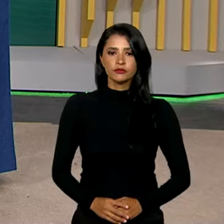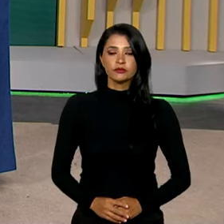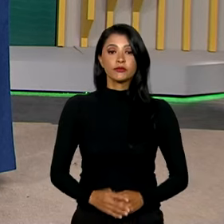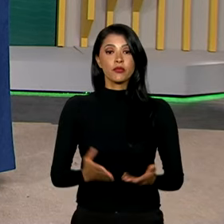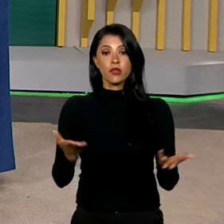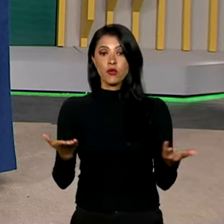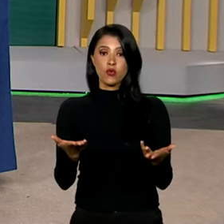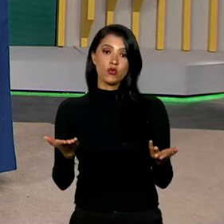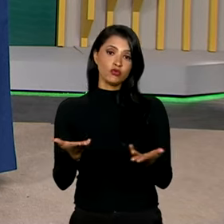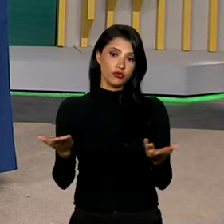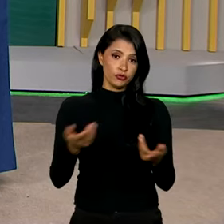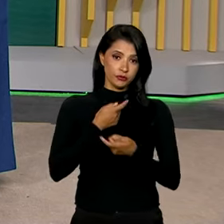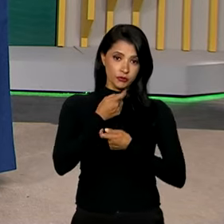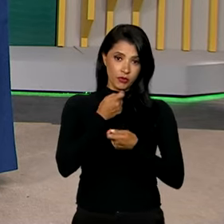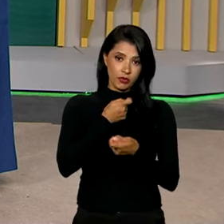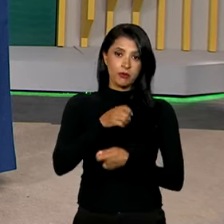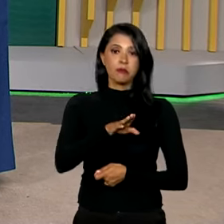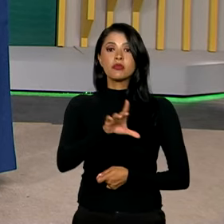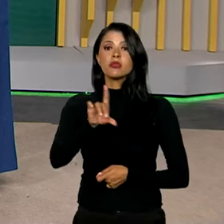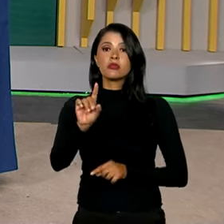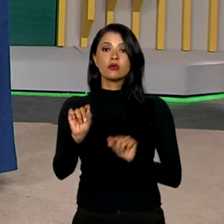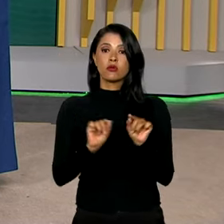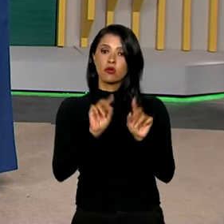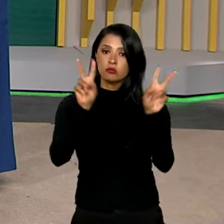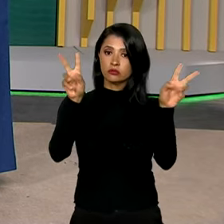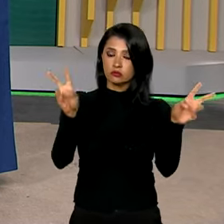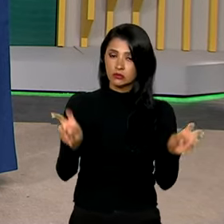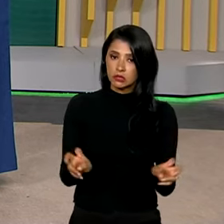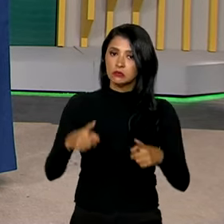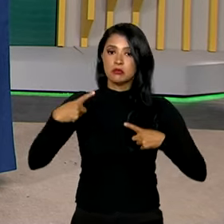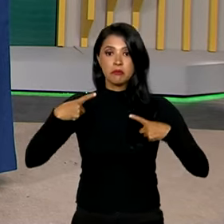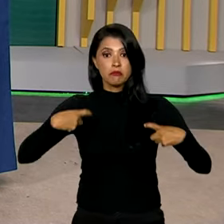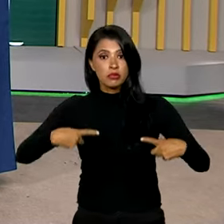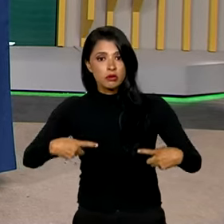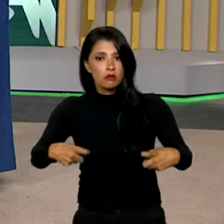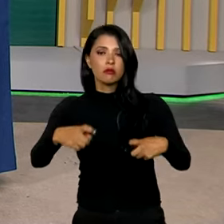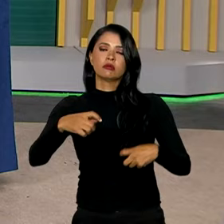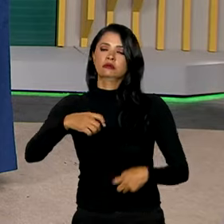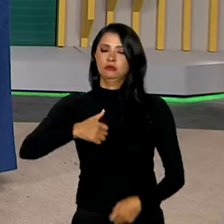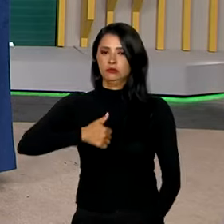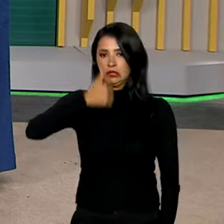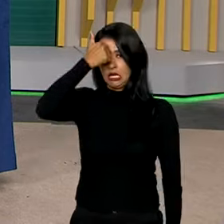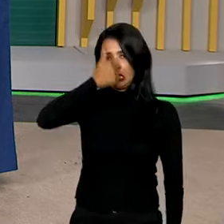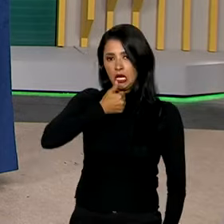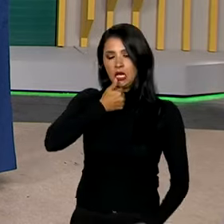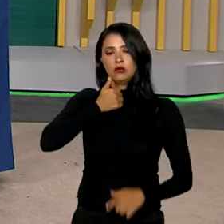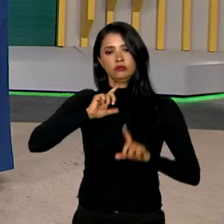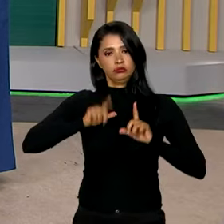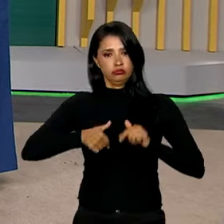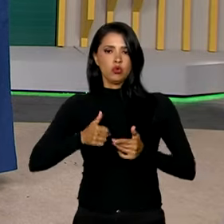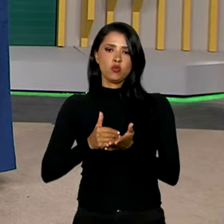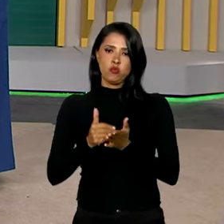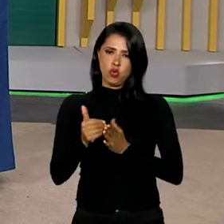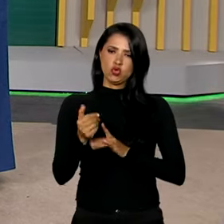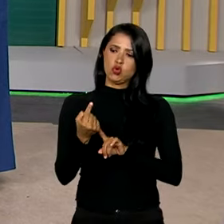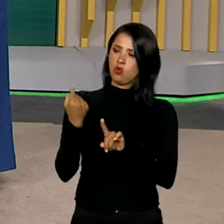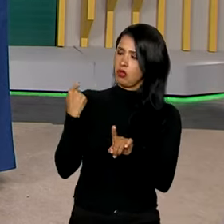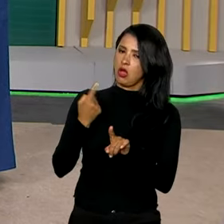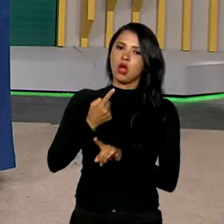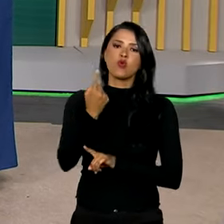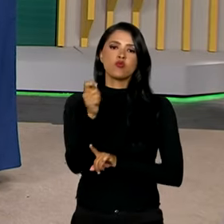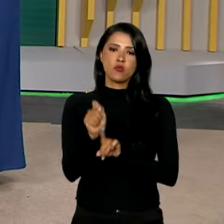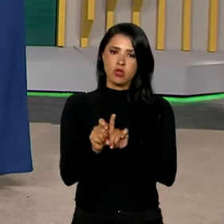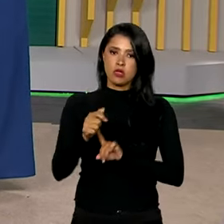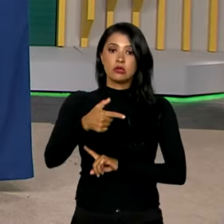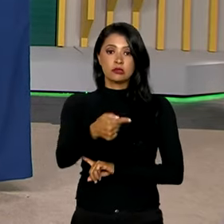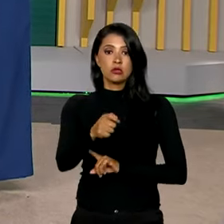A gente começa esta edição do Brasil em Dia falando sobre o conflito Israel e Hamas, que começou exatamente há um mês. Foi no dia 7 de